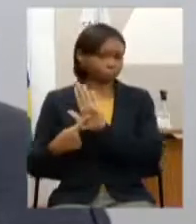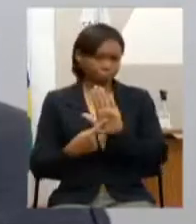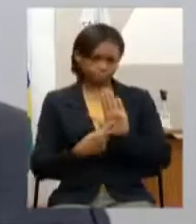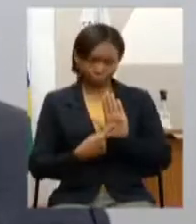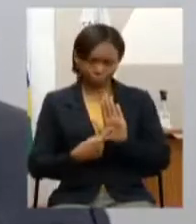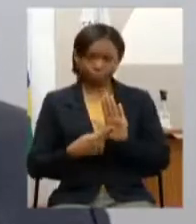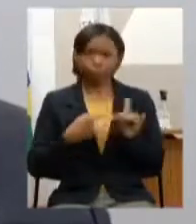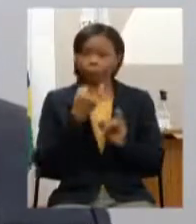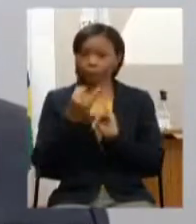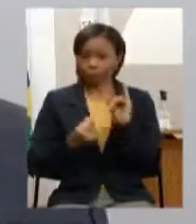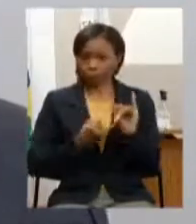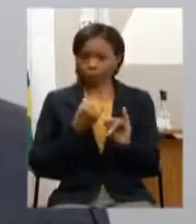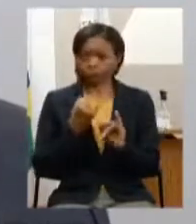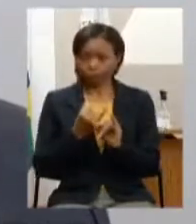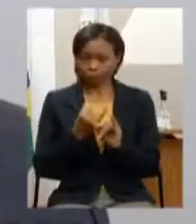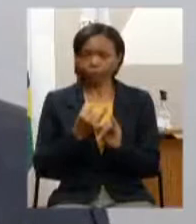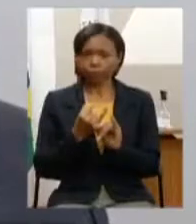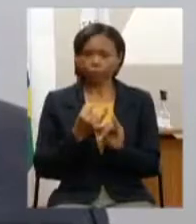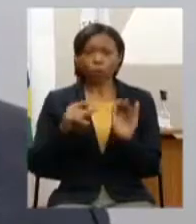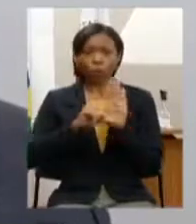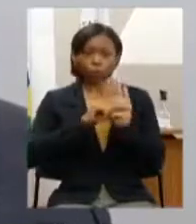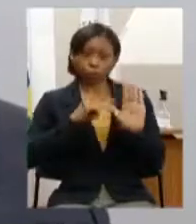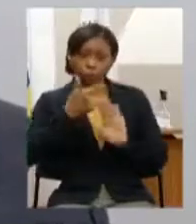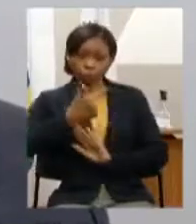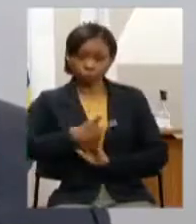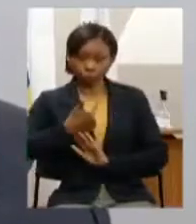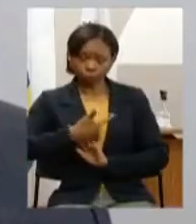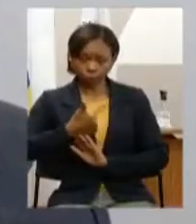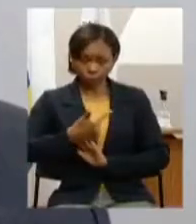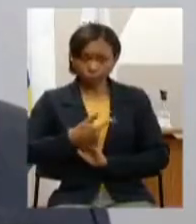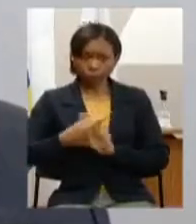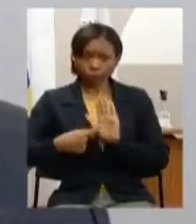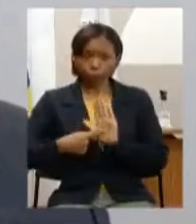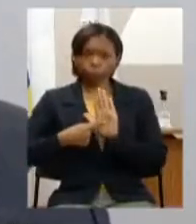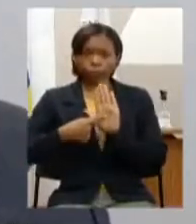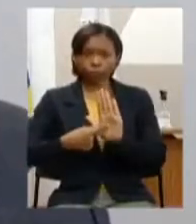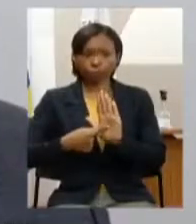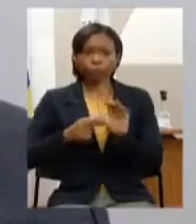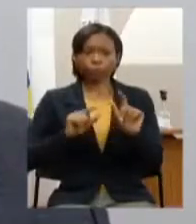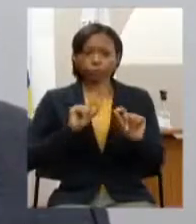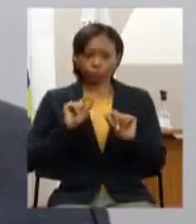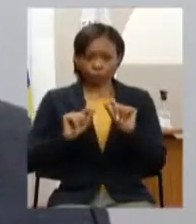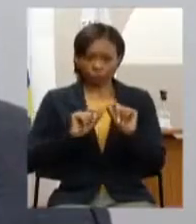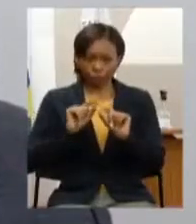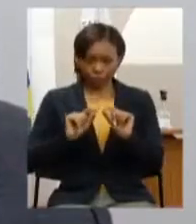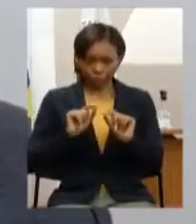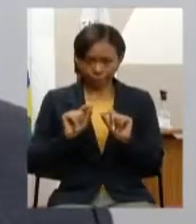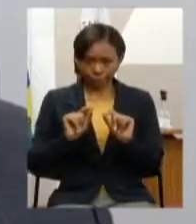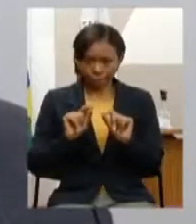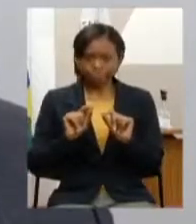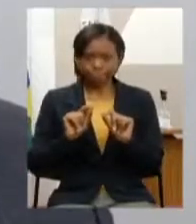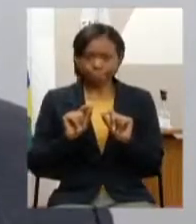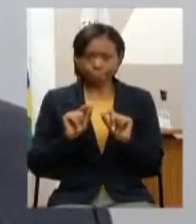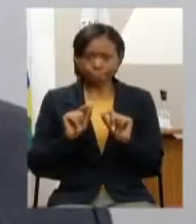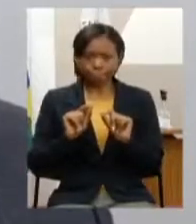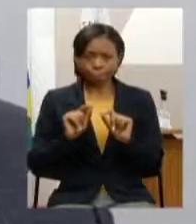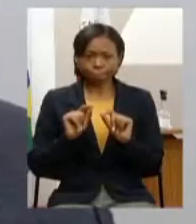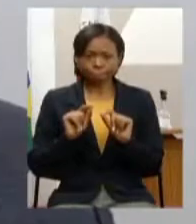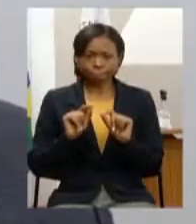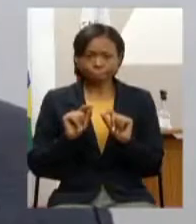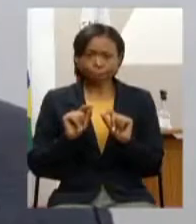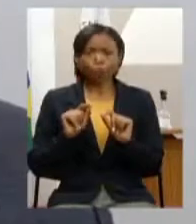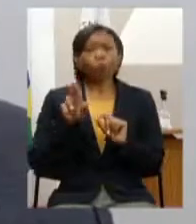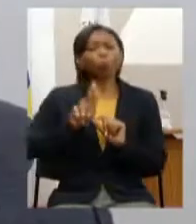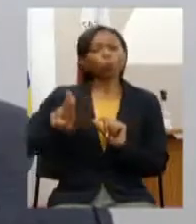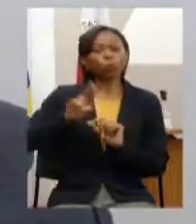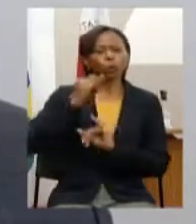né no inciso 2 ele trata do seguinte a disciplina do uso da